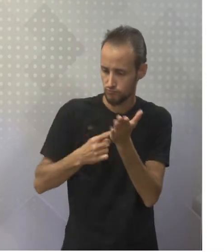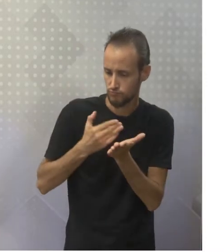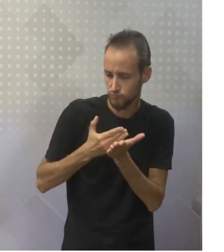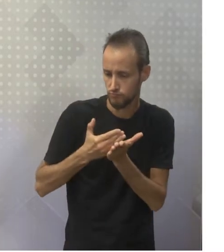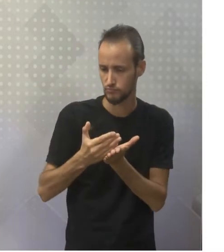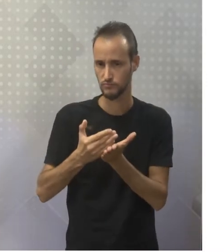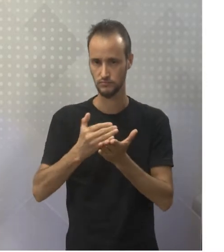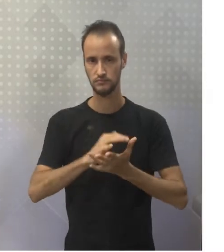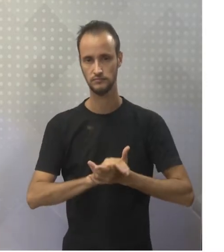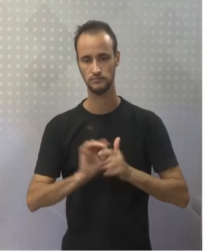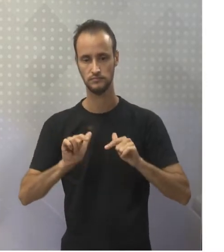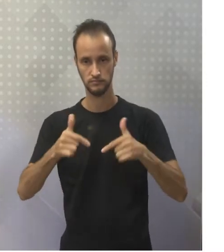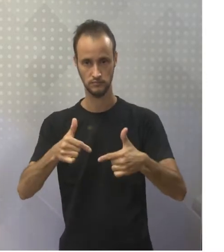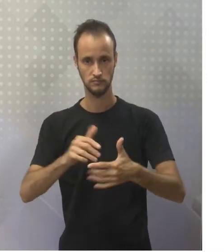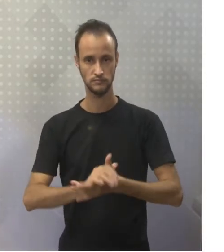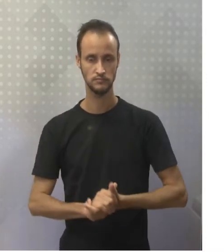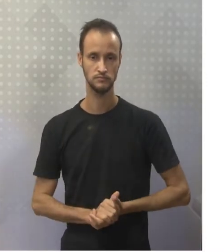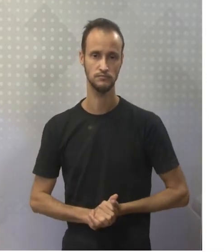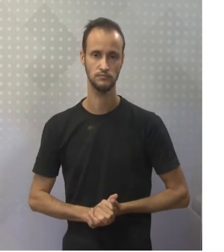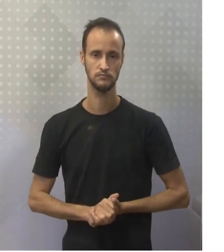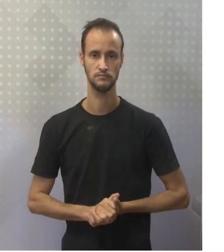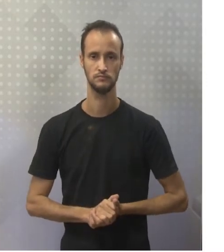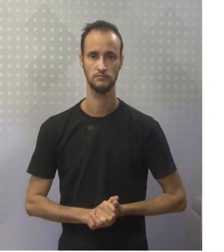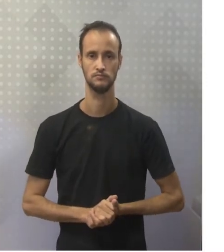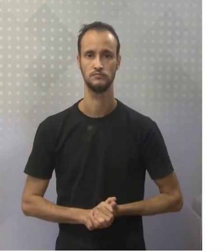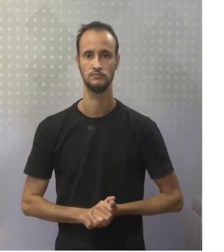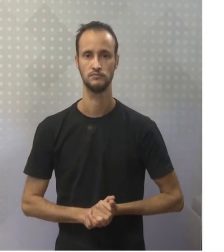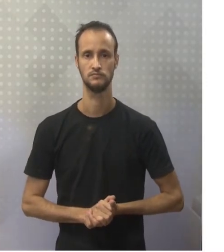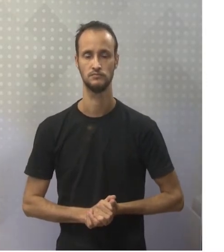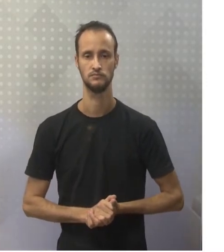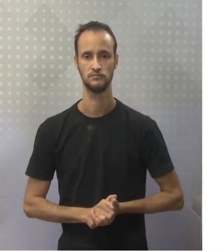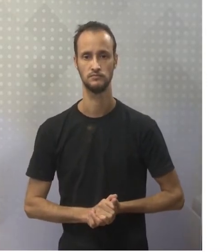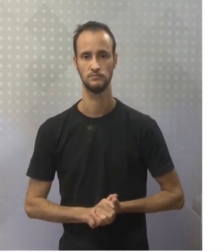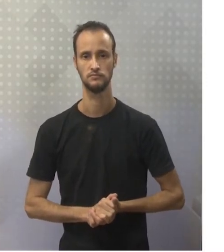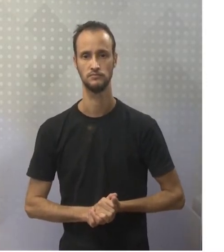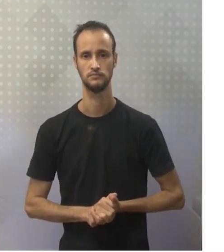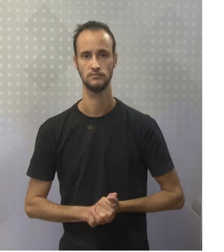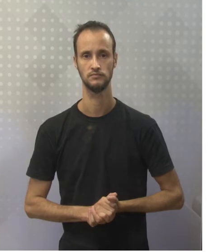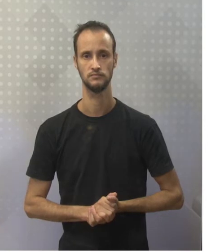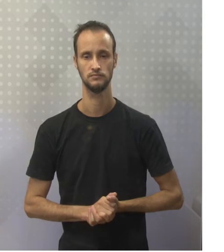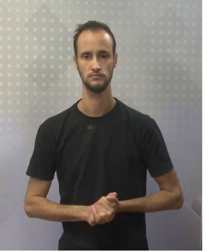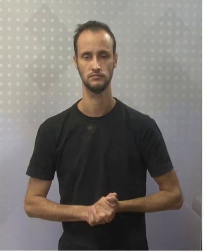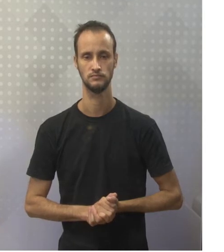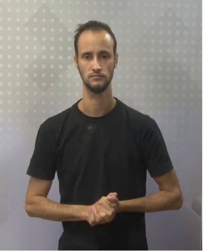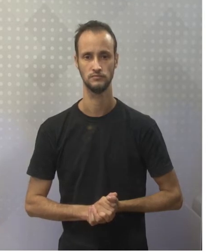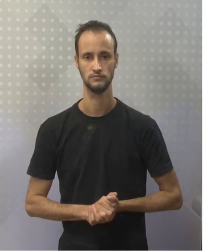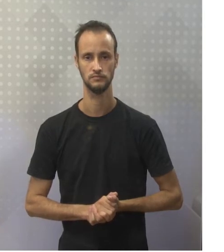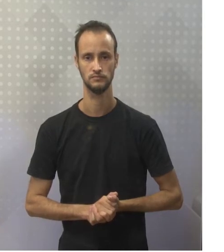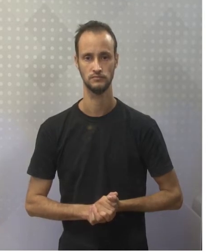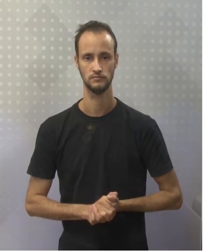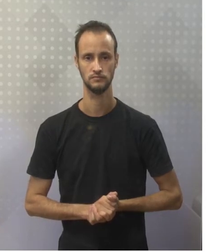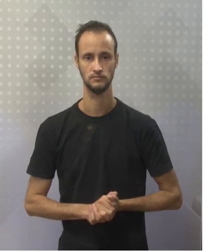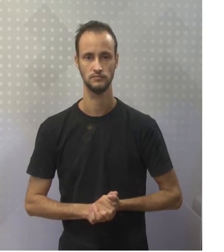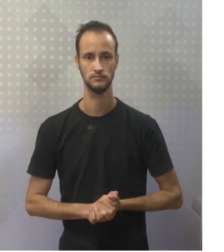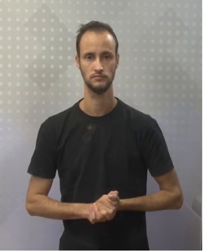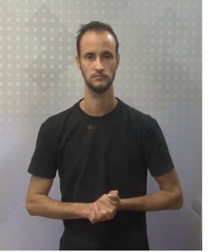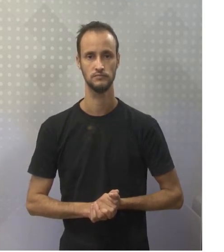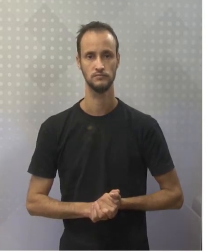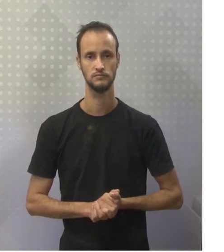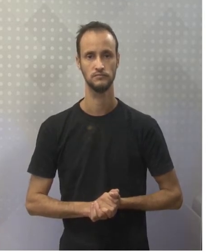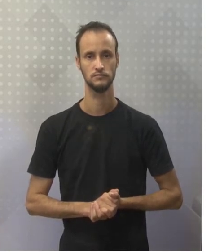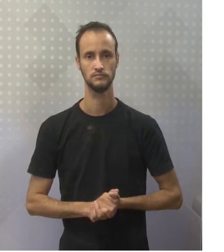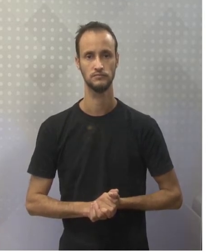Ok? An exact point in time. I have been a teacher since thirty years.